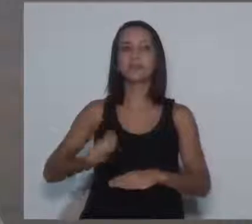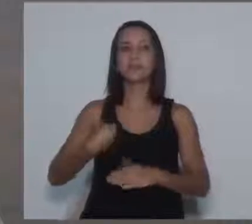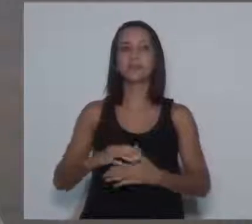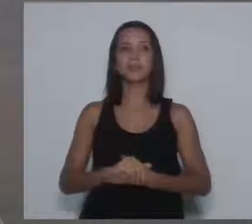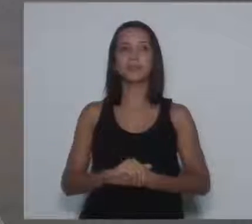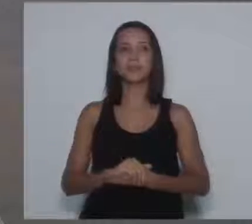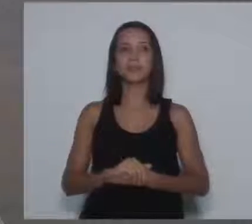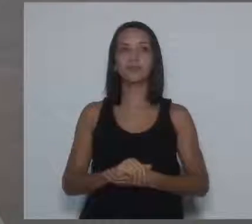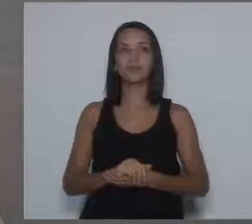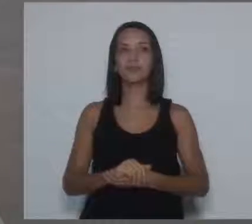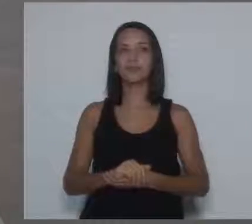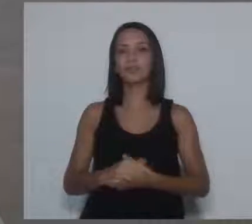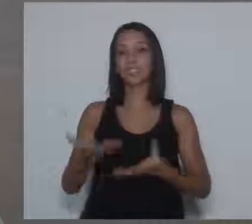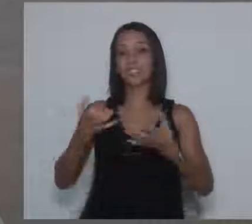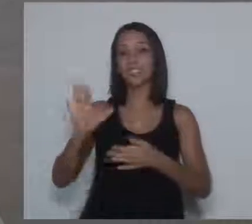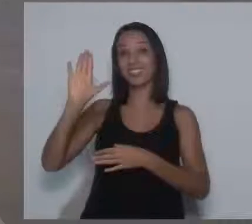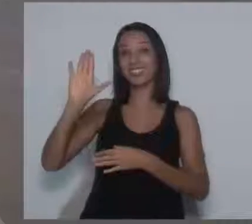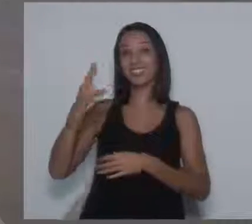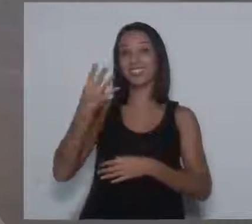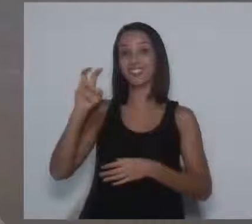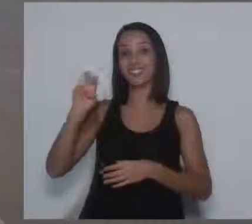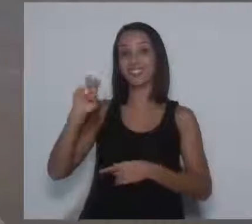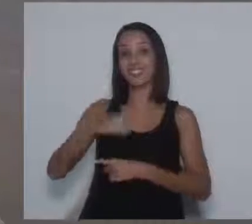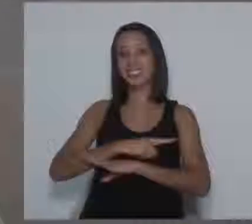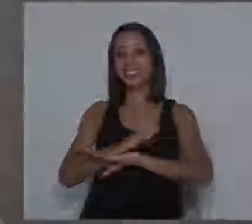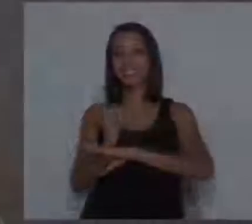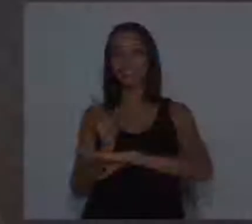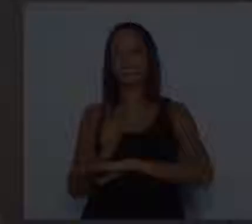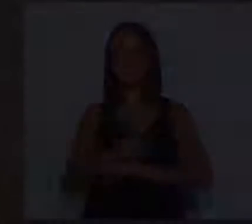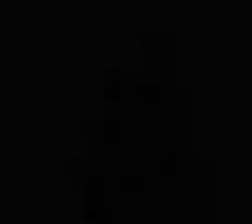Alguém quer 55 segundos? Educação, sim. Por hoje é Educação, fala educação.